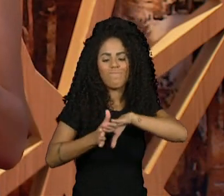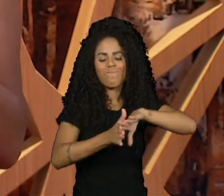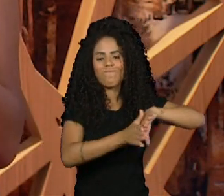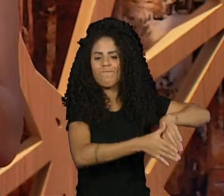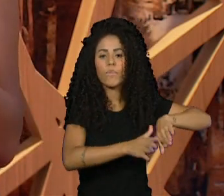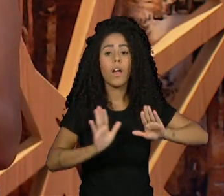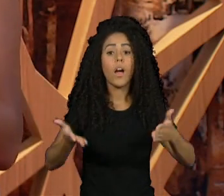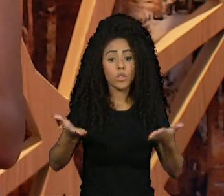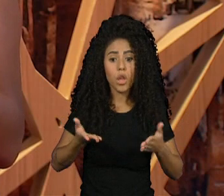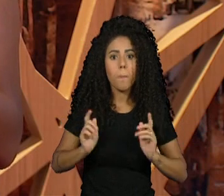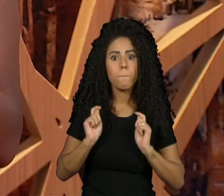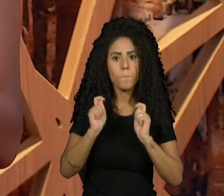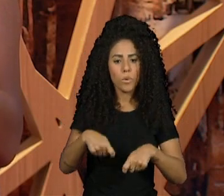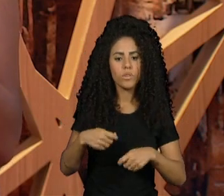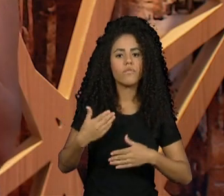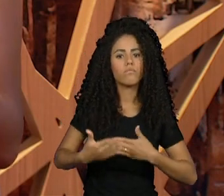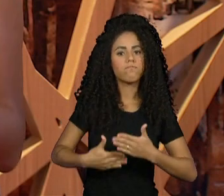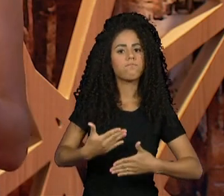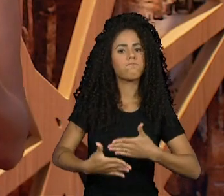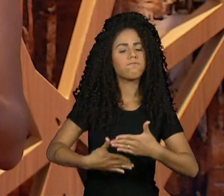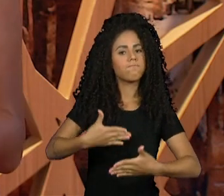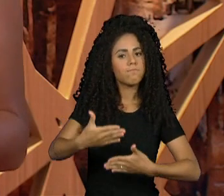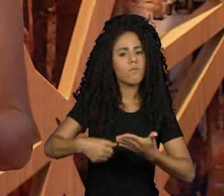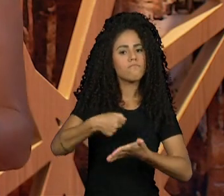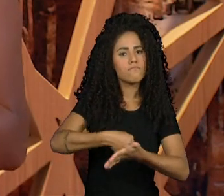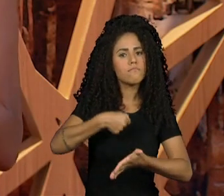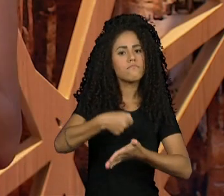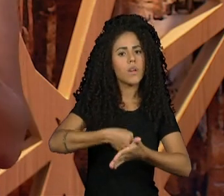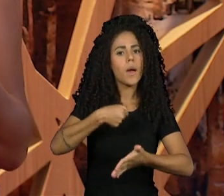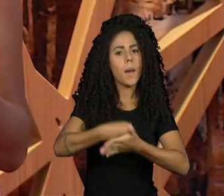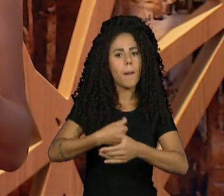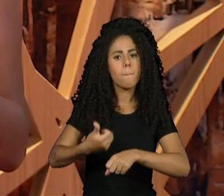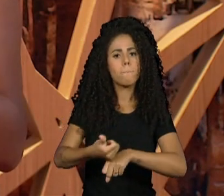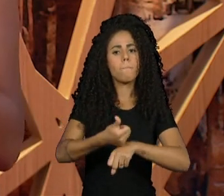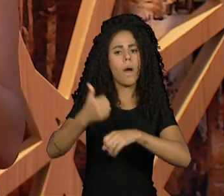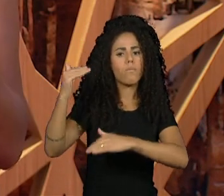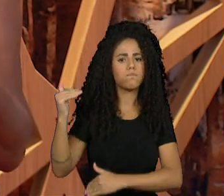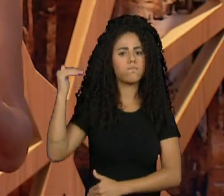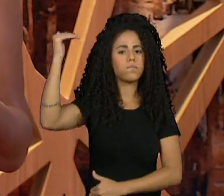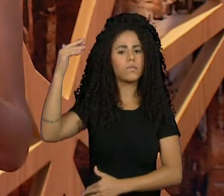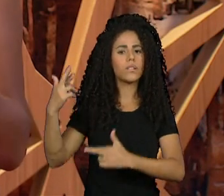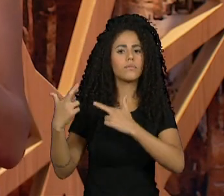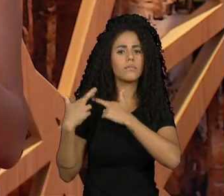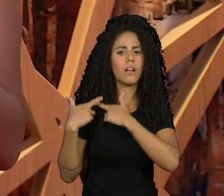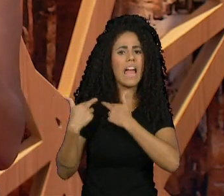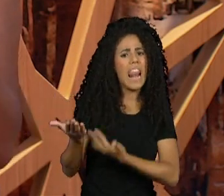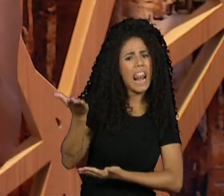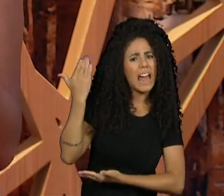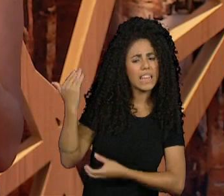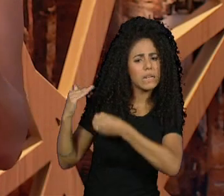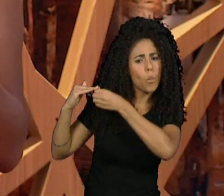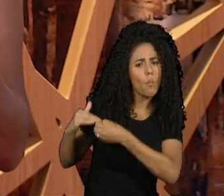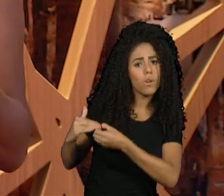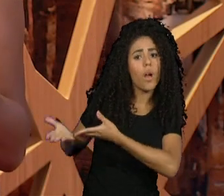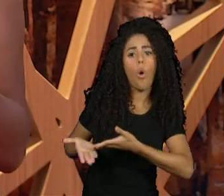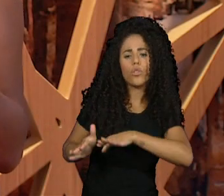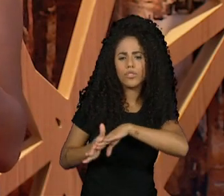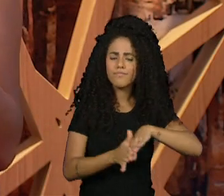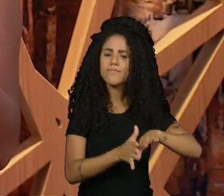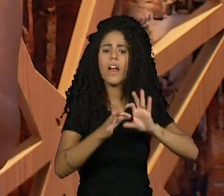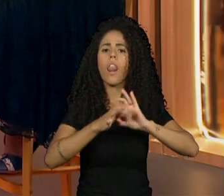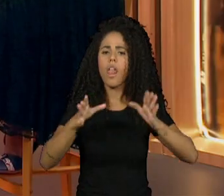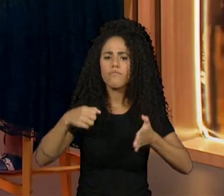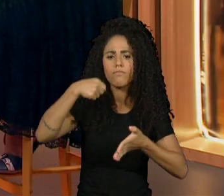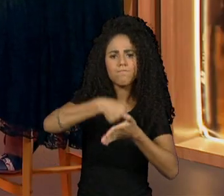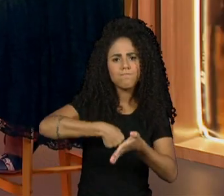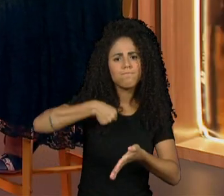gente vê que os nossos corpos estão ocupando espaços que historicamente foram negados, a gente também tem que entender que